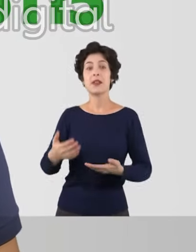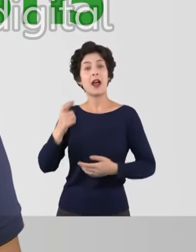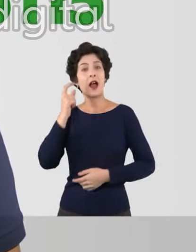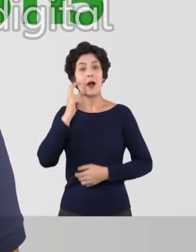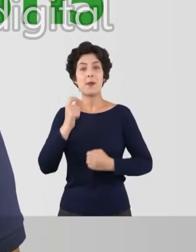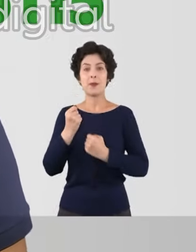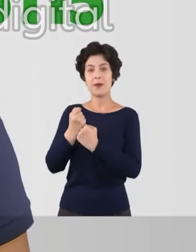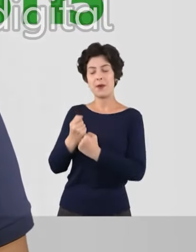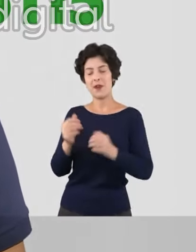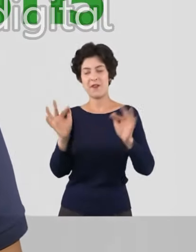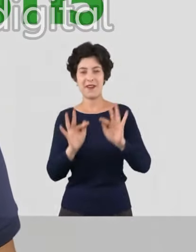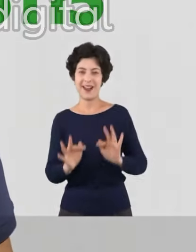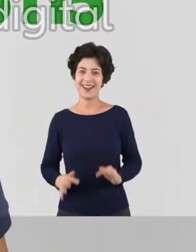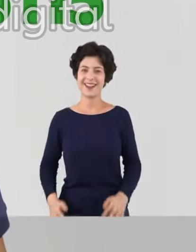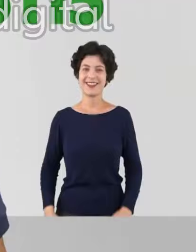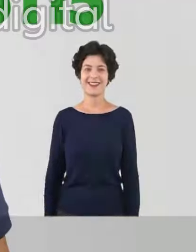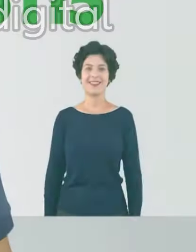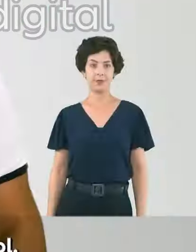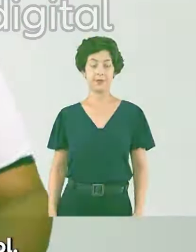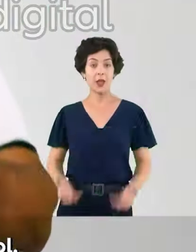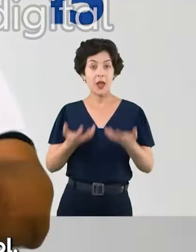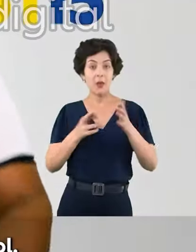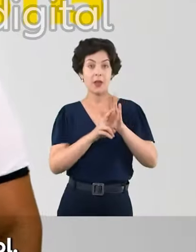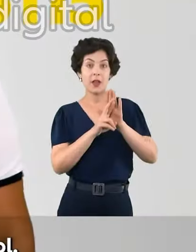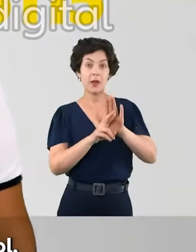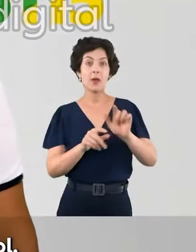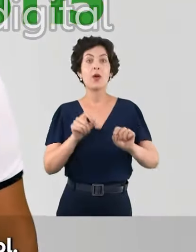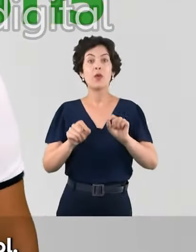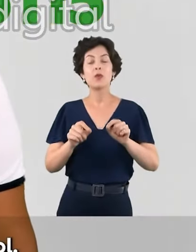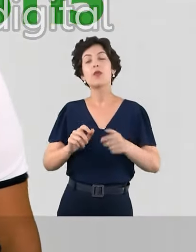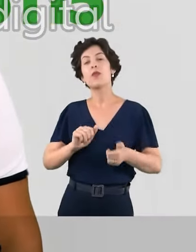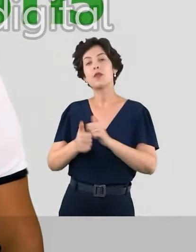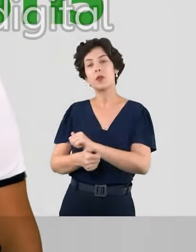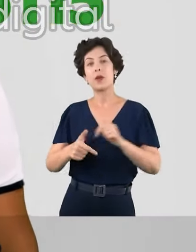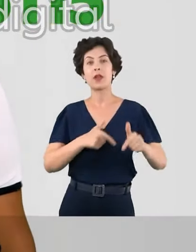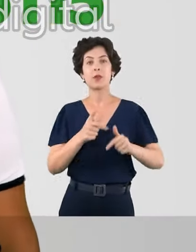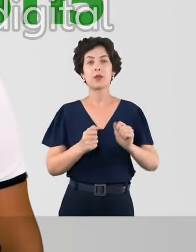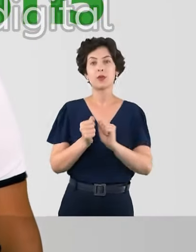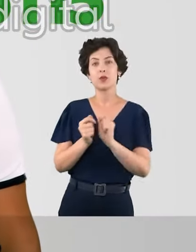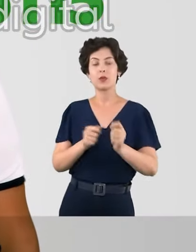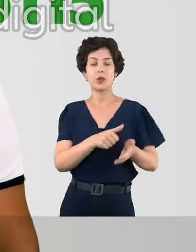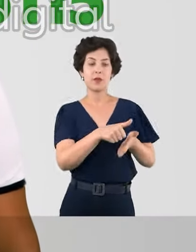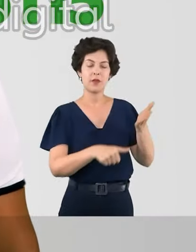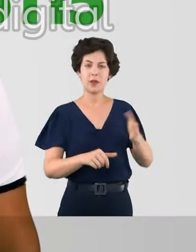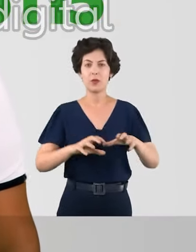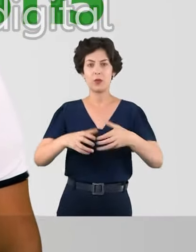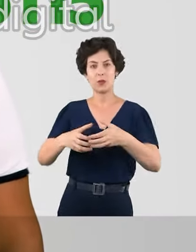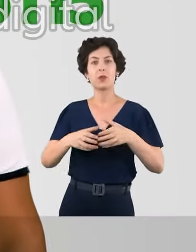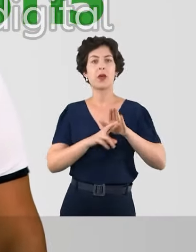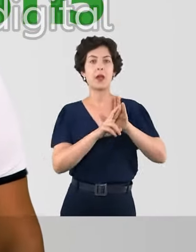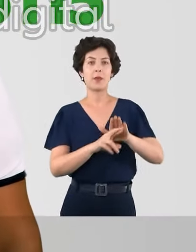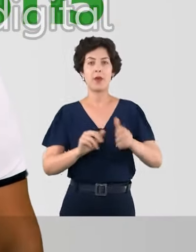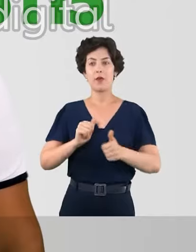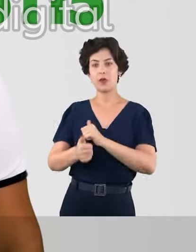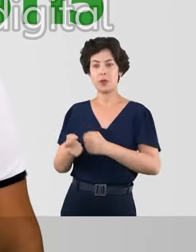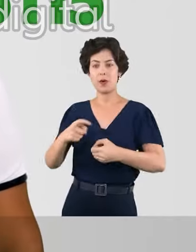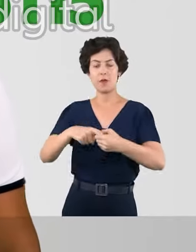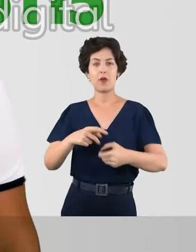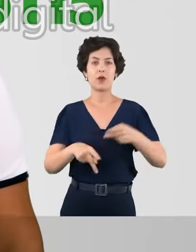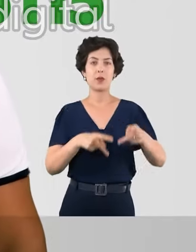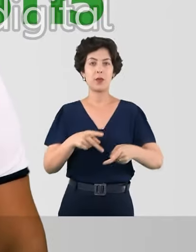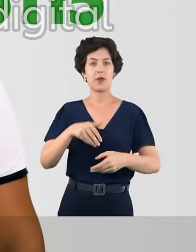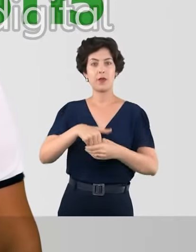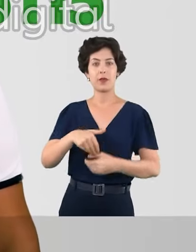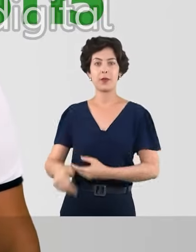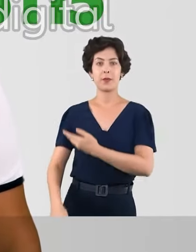com Ricardo Nunes, prefeito. E o BEMB tá feliz, hein? Quero ser o seu representante no futebol. Trabalhar em conjunto com a federação e com os clubes. O futebol voltará a